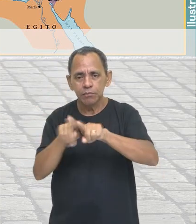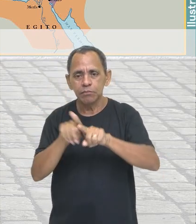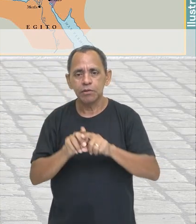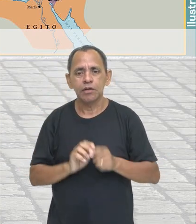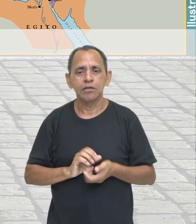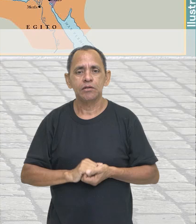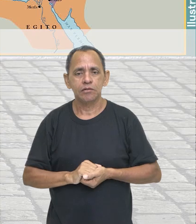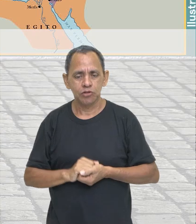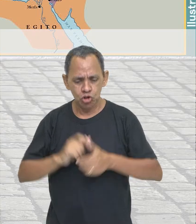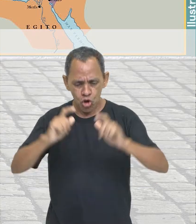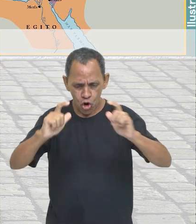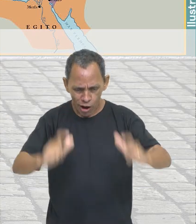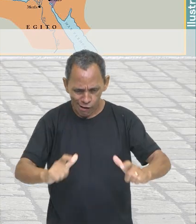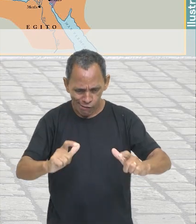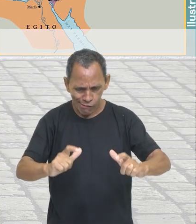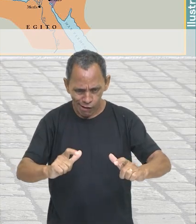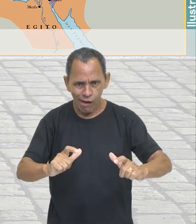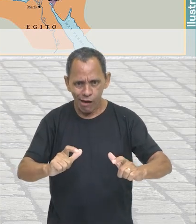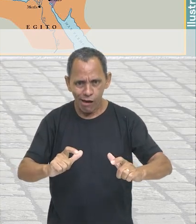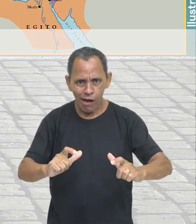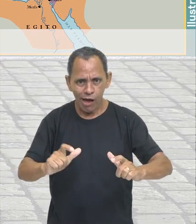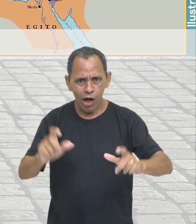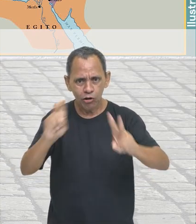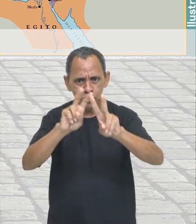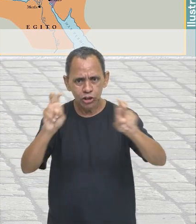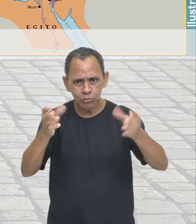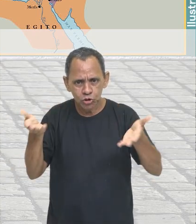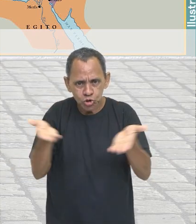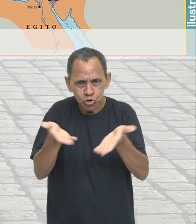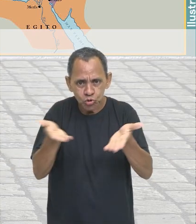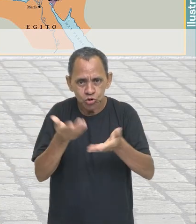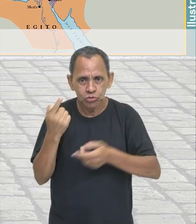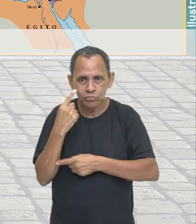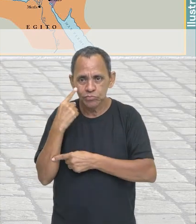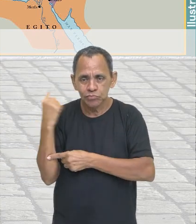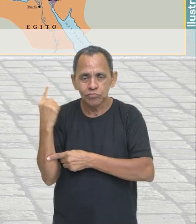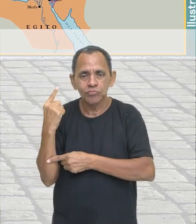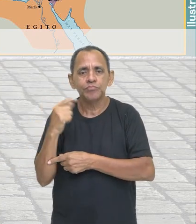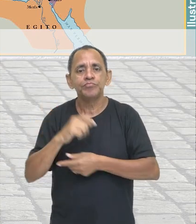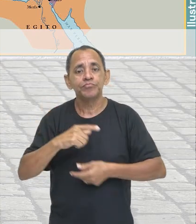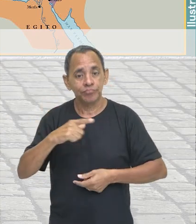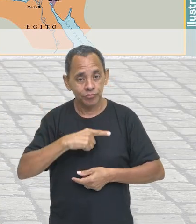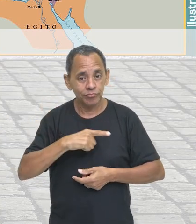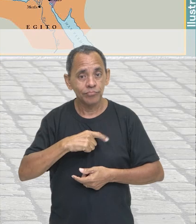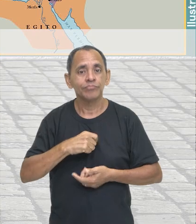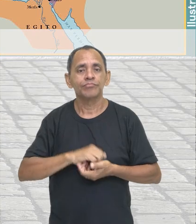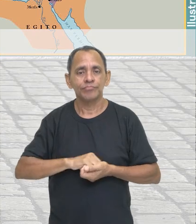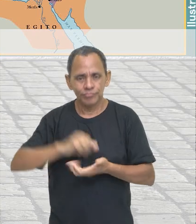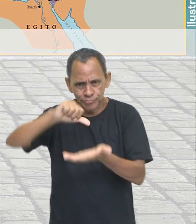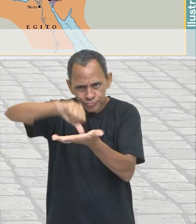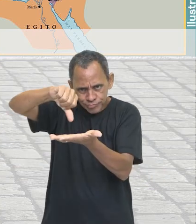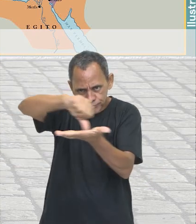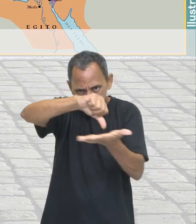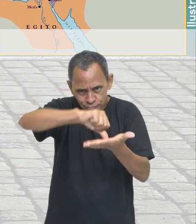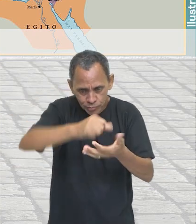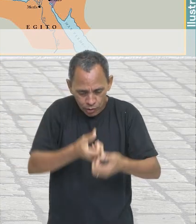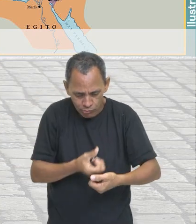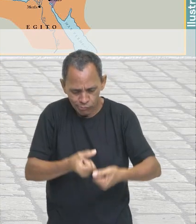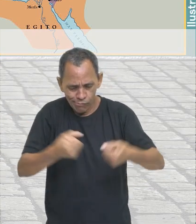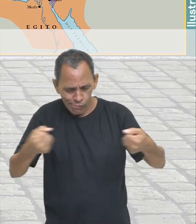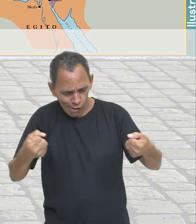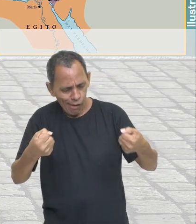Você observa aqui, bem aqui perto de mim, aqui atrás, um enorme mapa, não é?